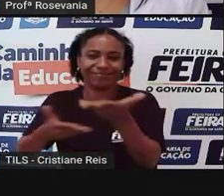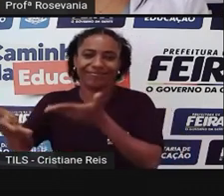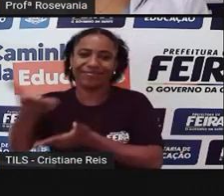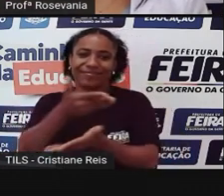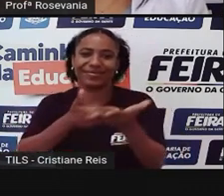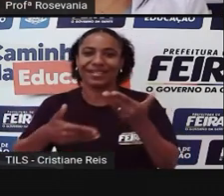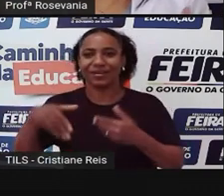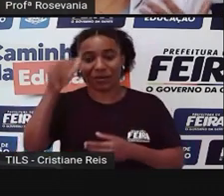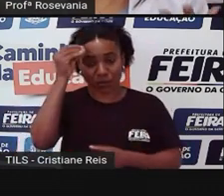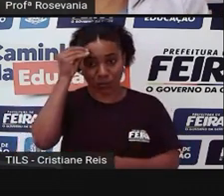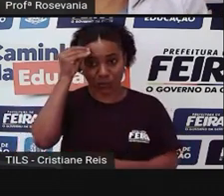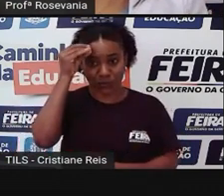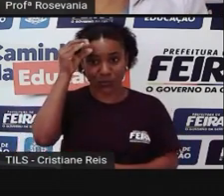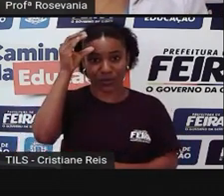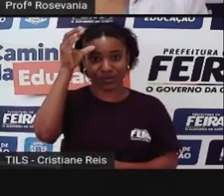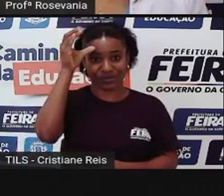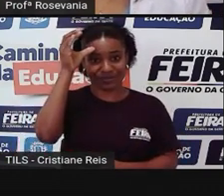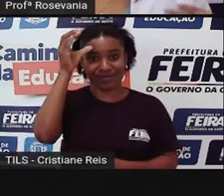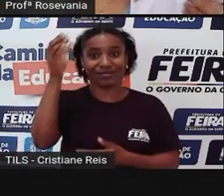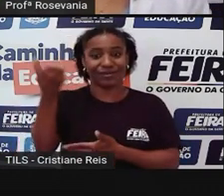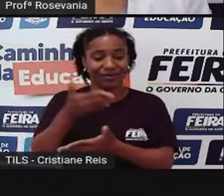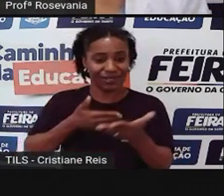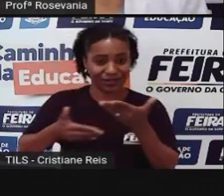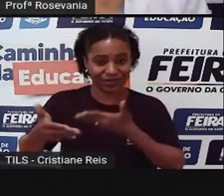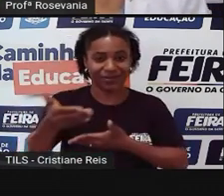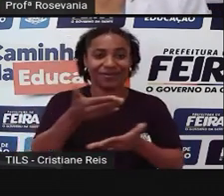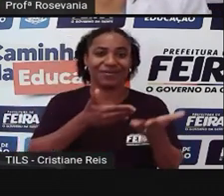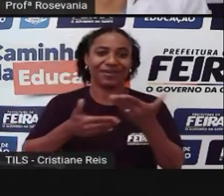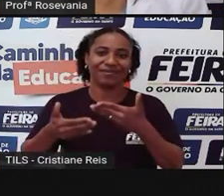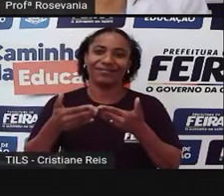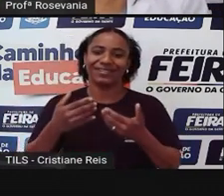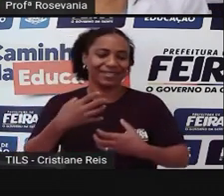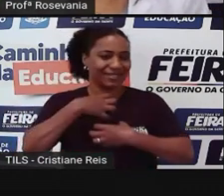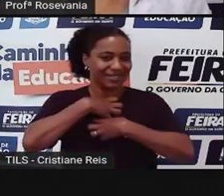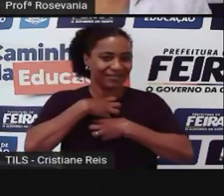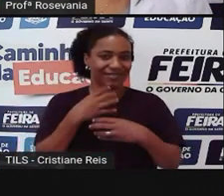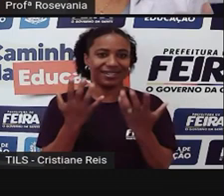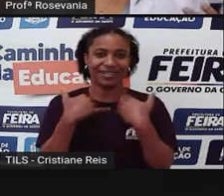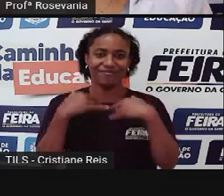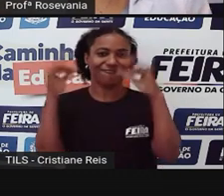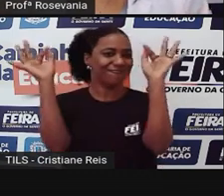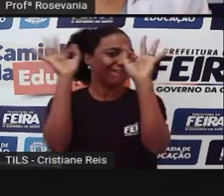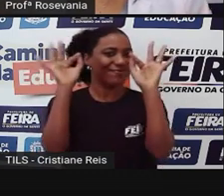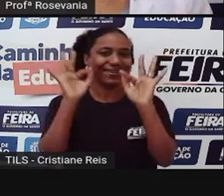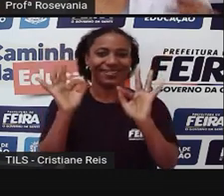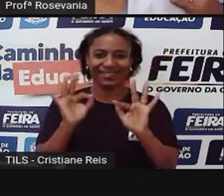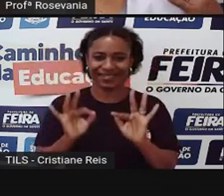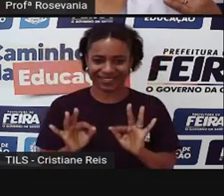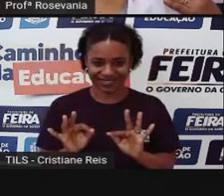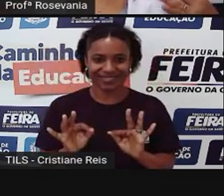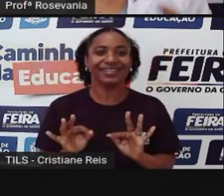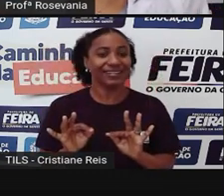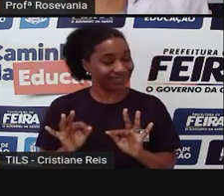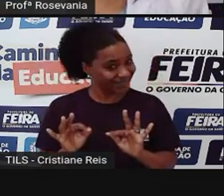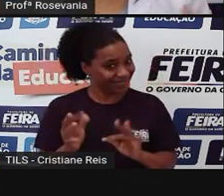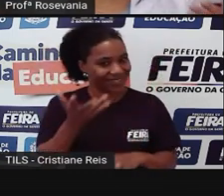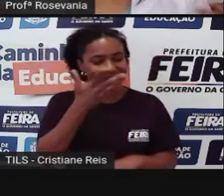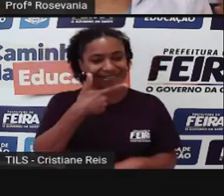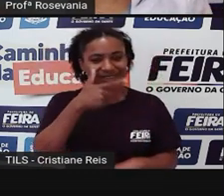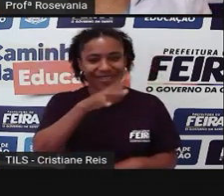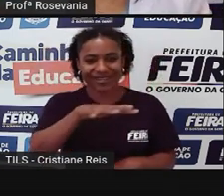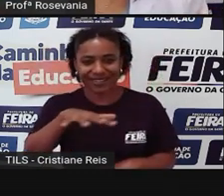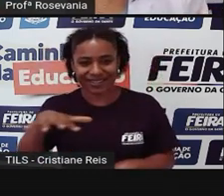conhecimento, ele é uma troca. Você se sente feliz ali naquele espaço. E muitas crianças estão sentindo muito,